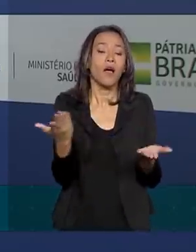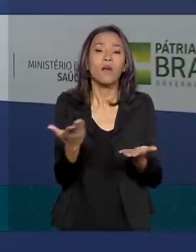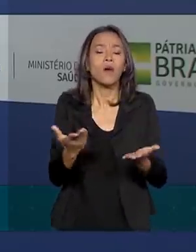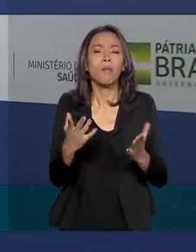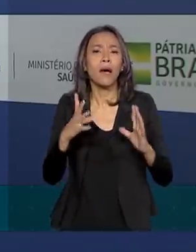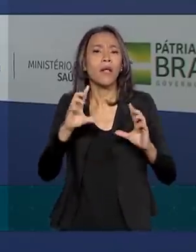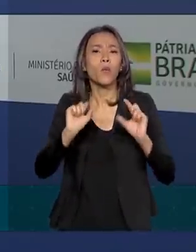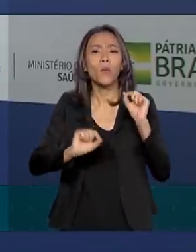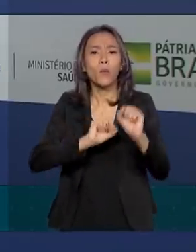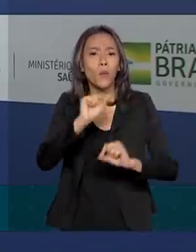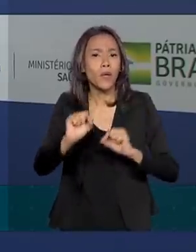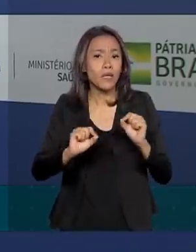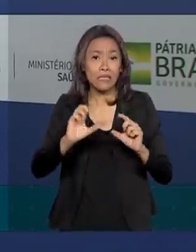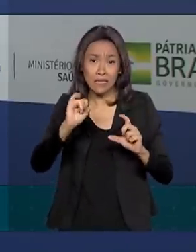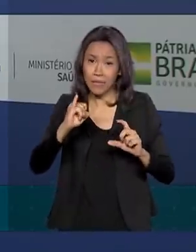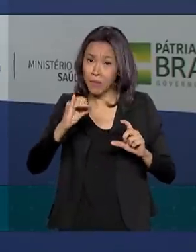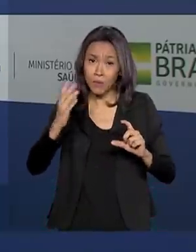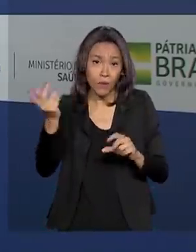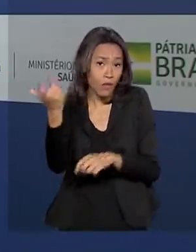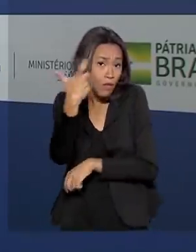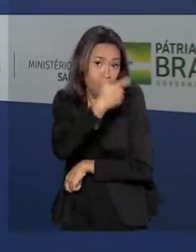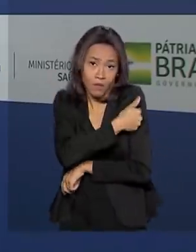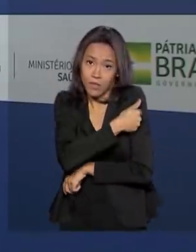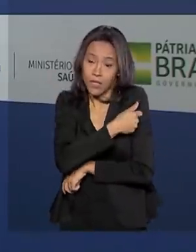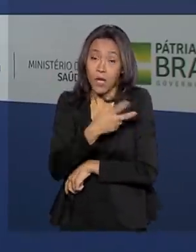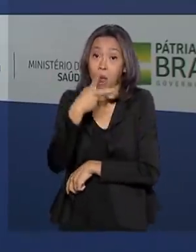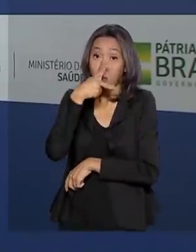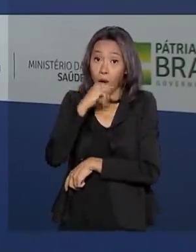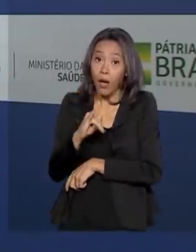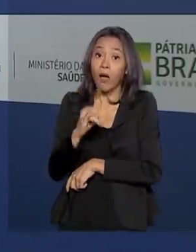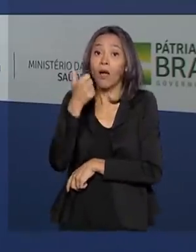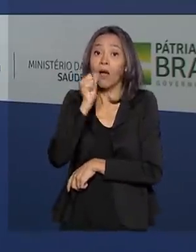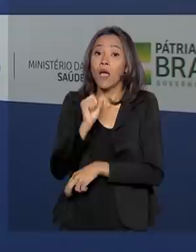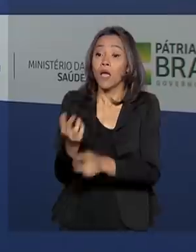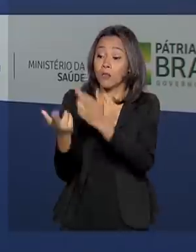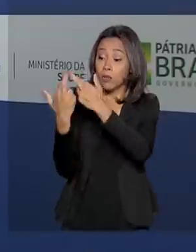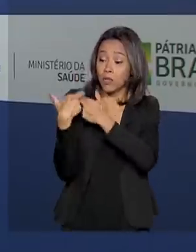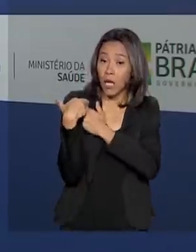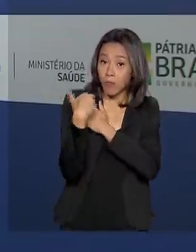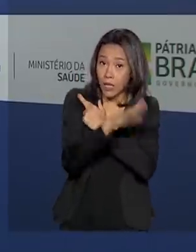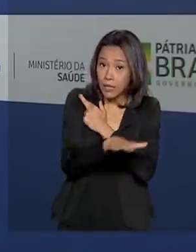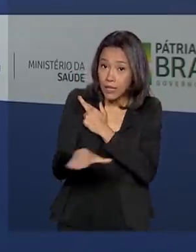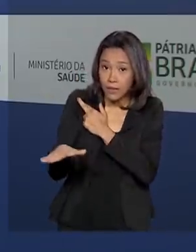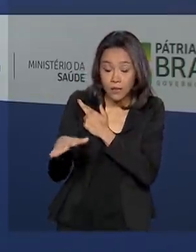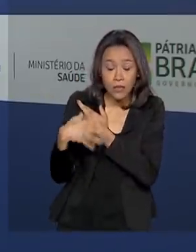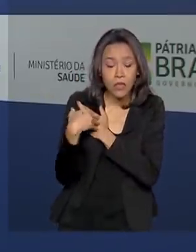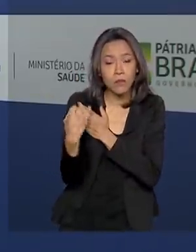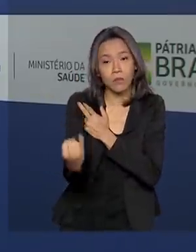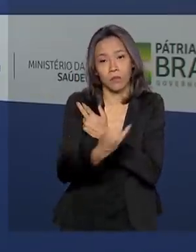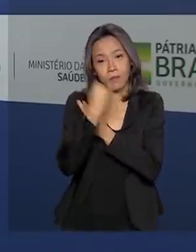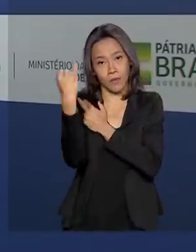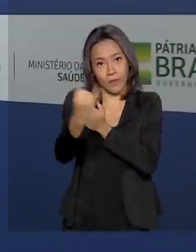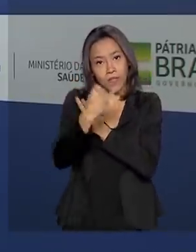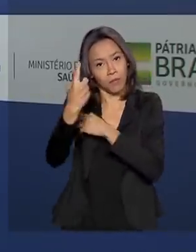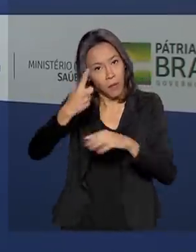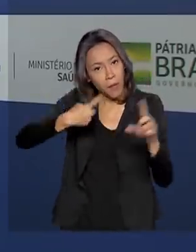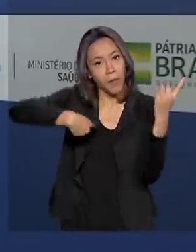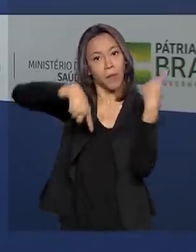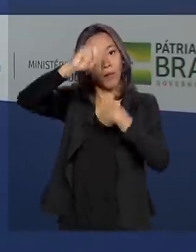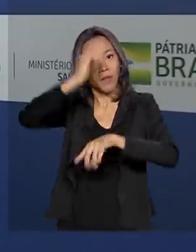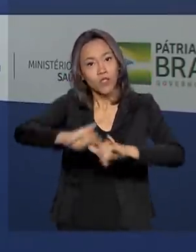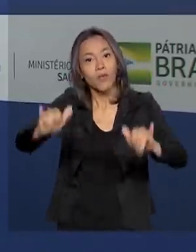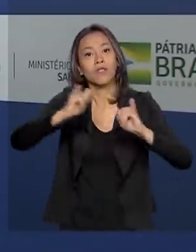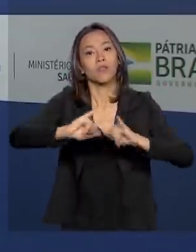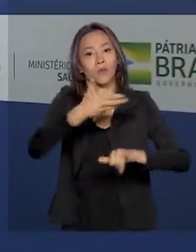sarampo é a não vacinação. Os pais responsáveis pelos menores de idade têm papel fundamental no sucesso da campanha